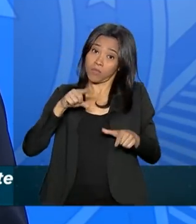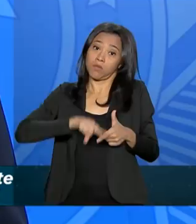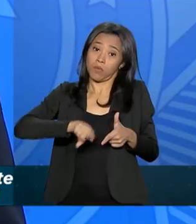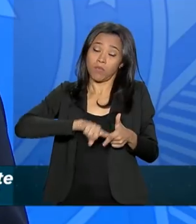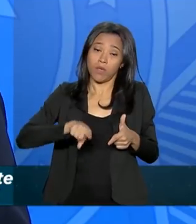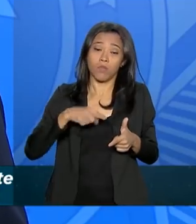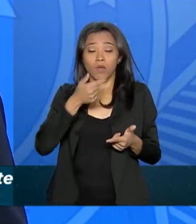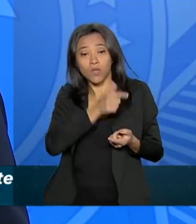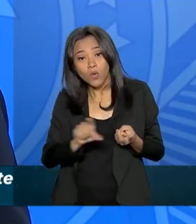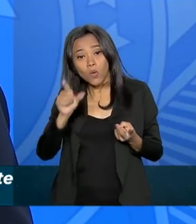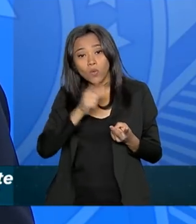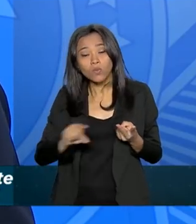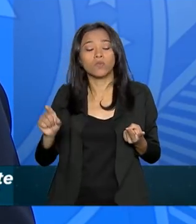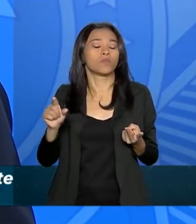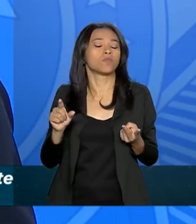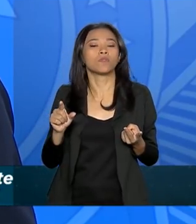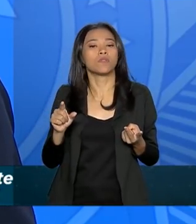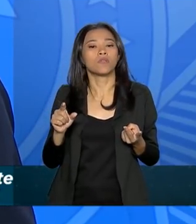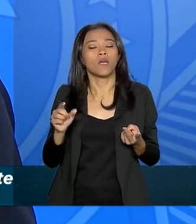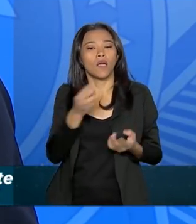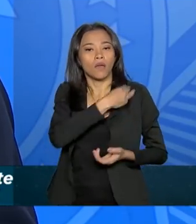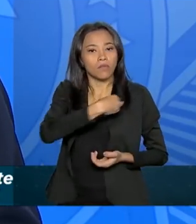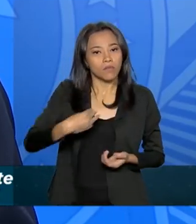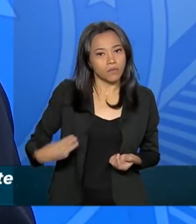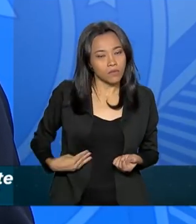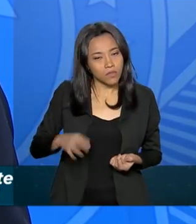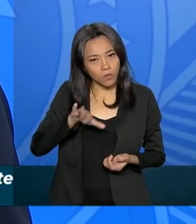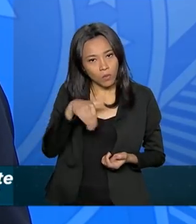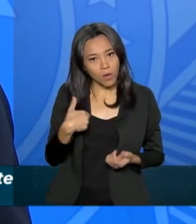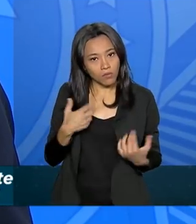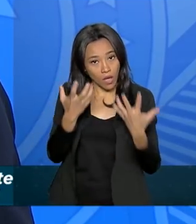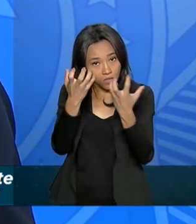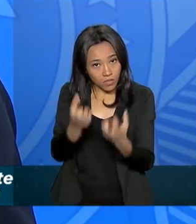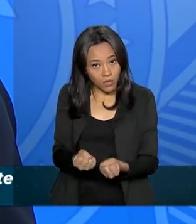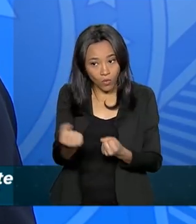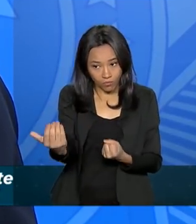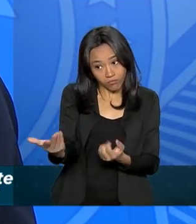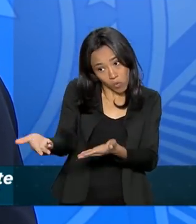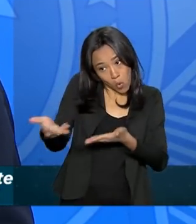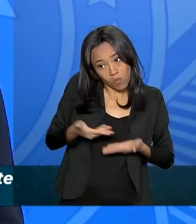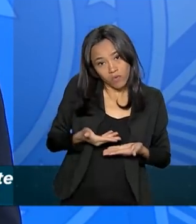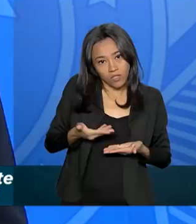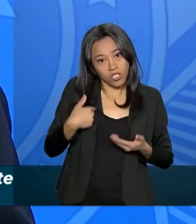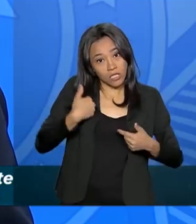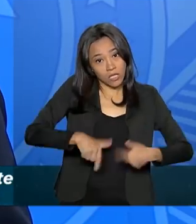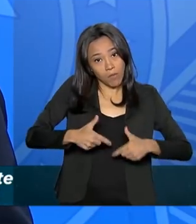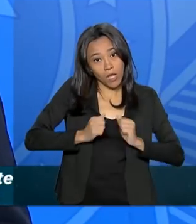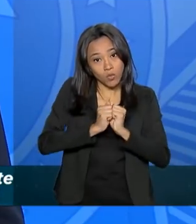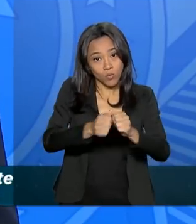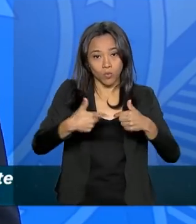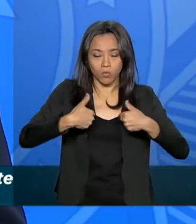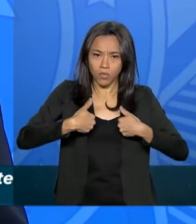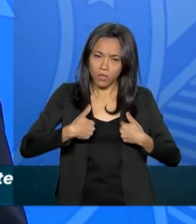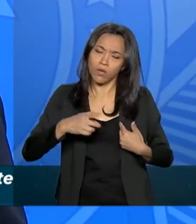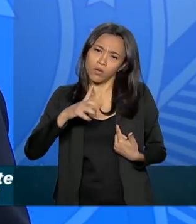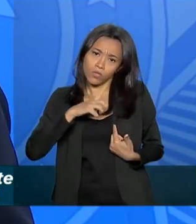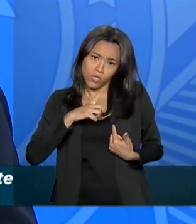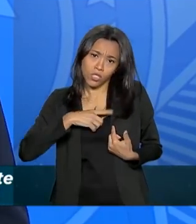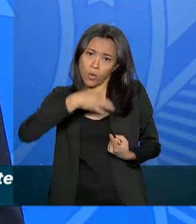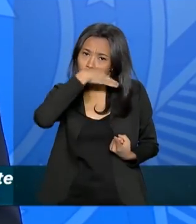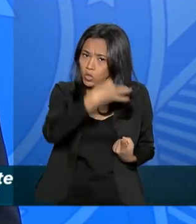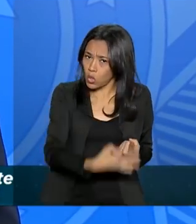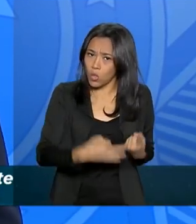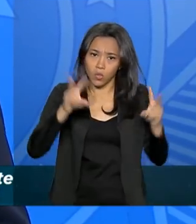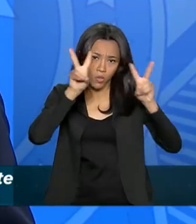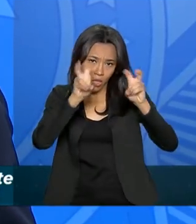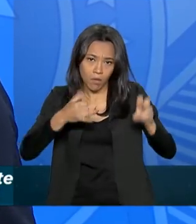E alguns ministros, quando aceitaram vir trabalhar comigo, eu tinha posições no tocante armamento,